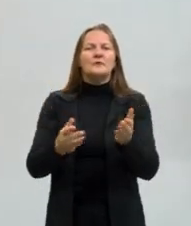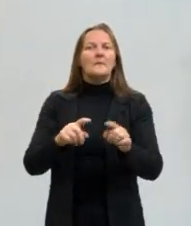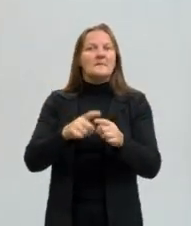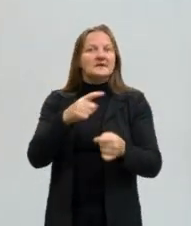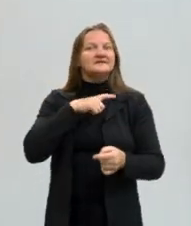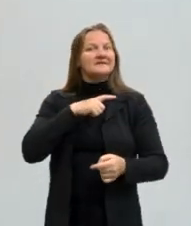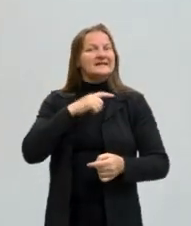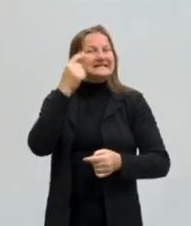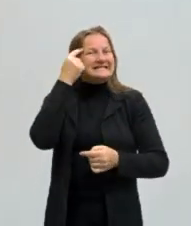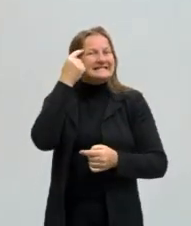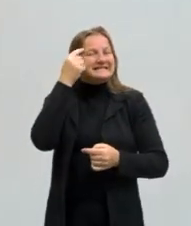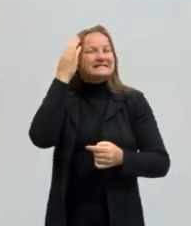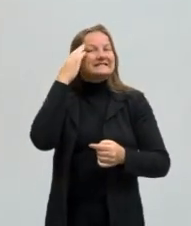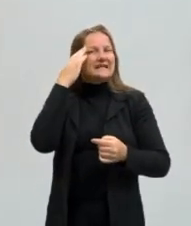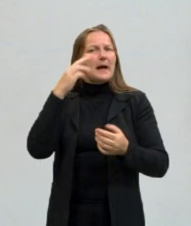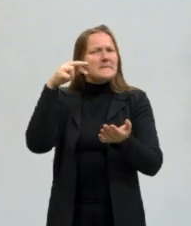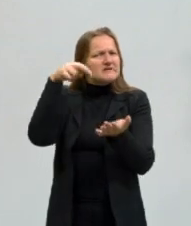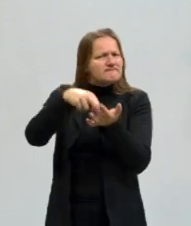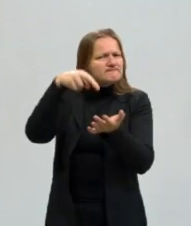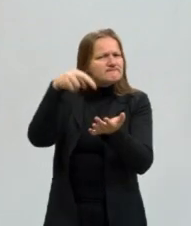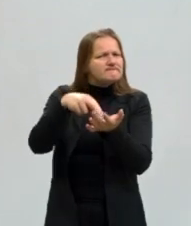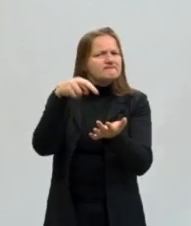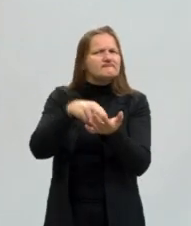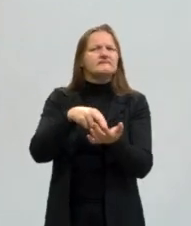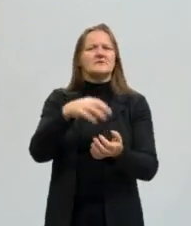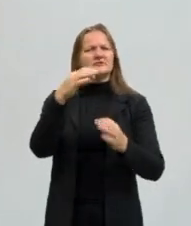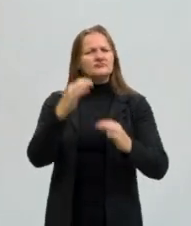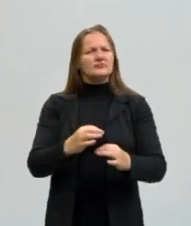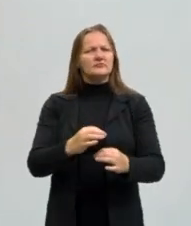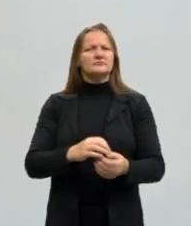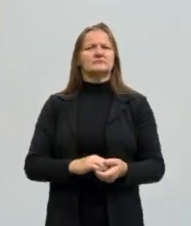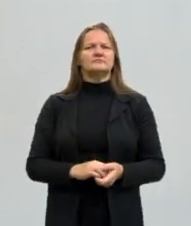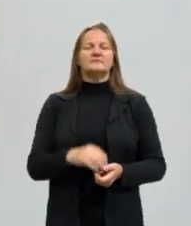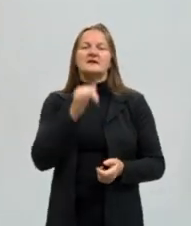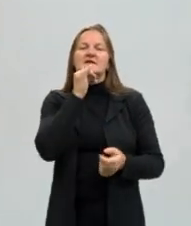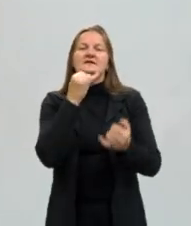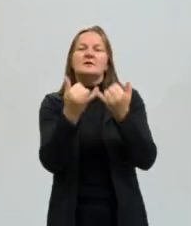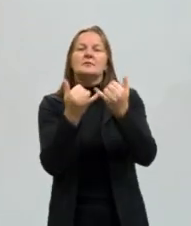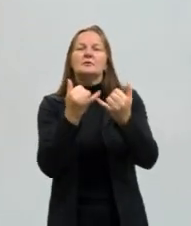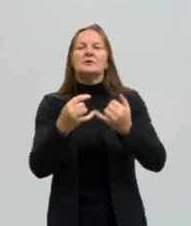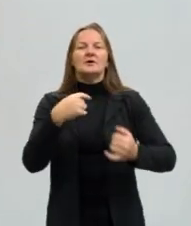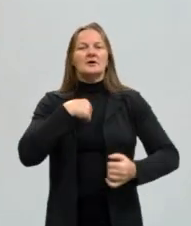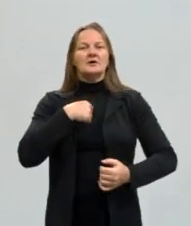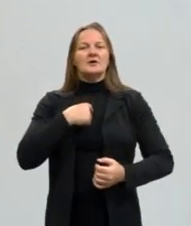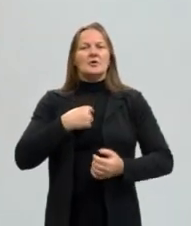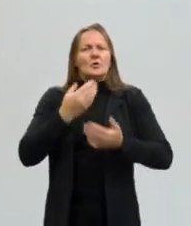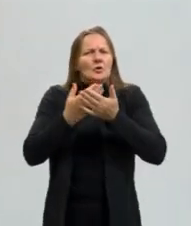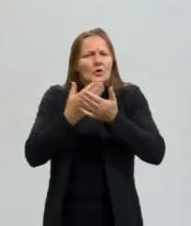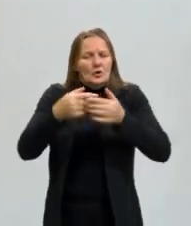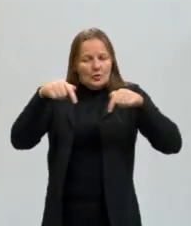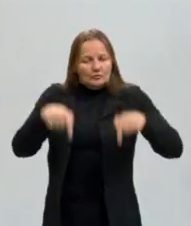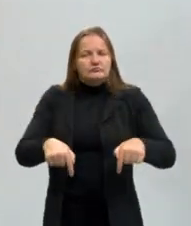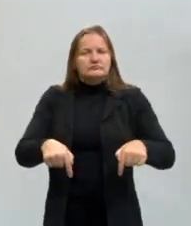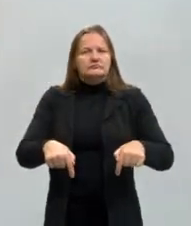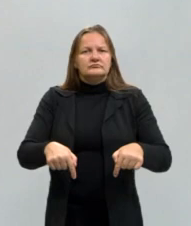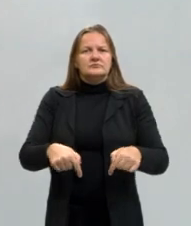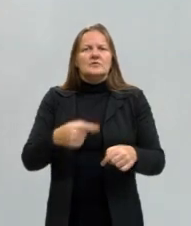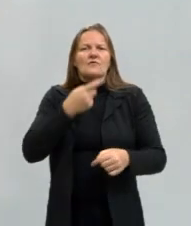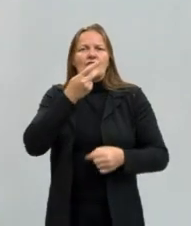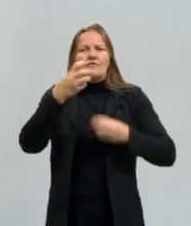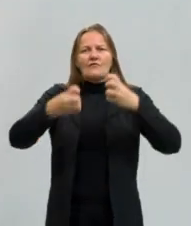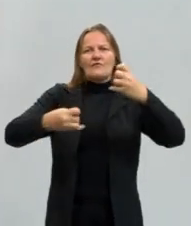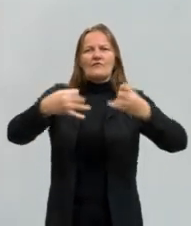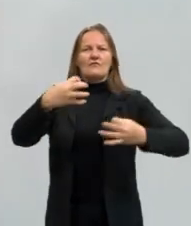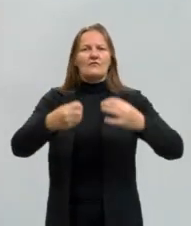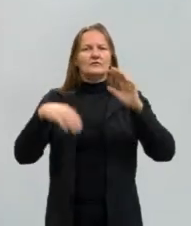mas de uma forma real, de certeza. Certo? Por exemplo, Eu estou aqui falando com